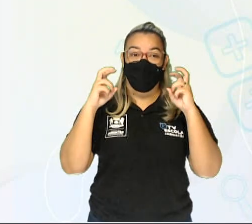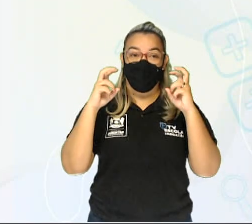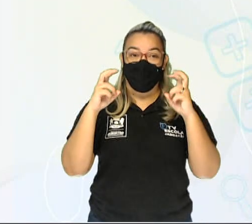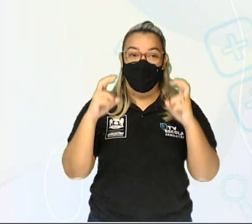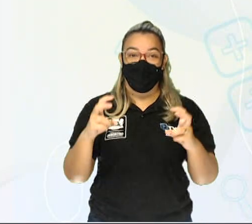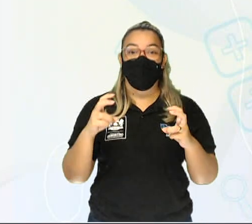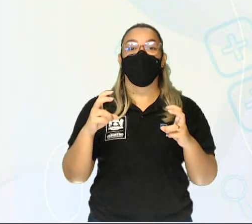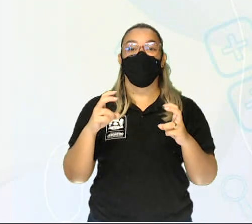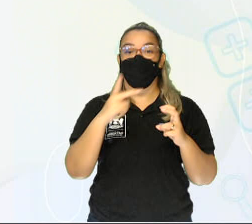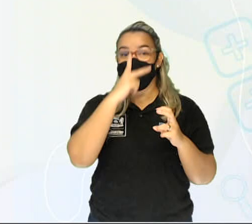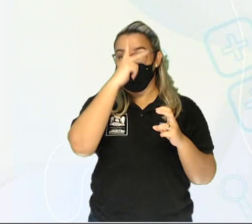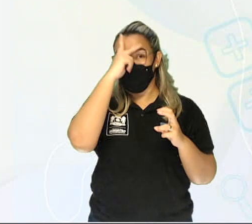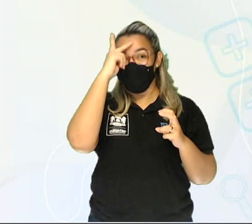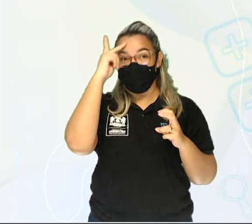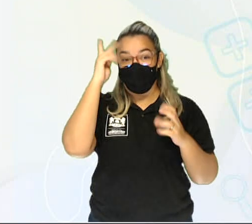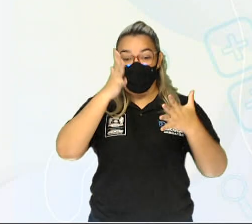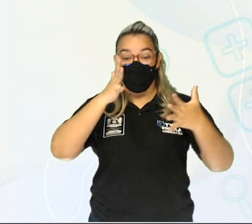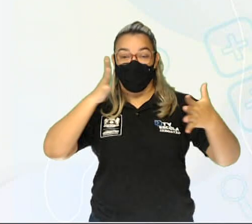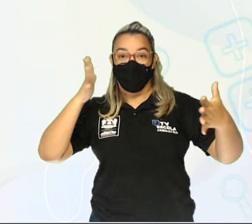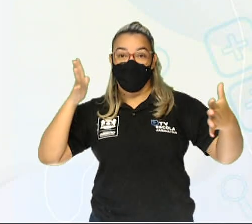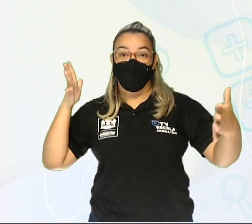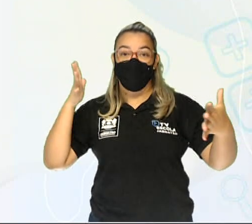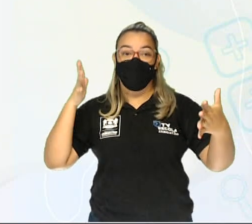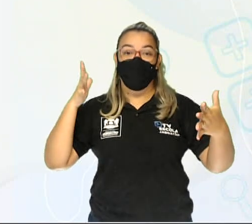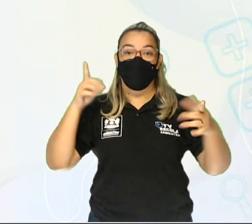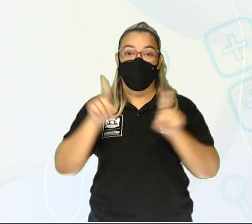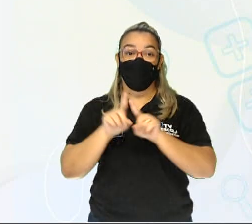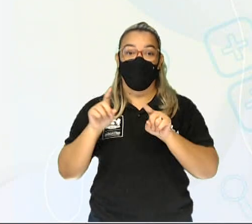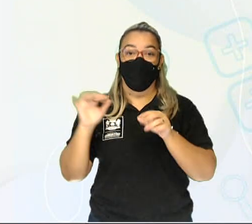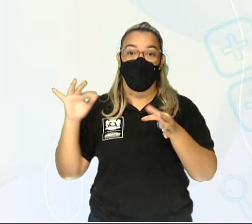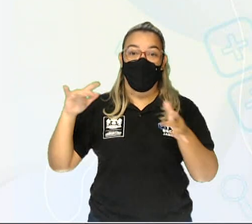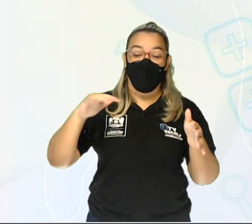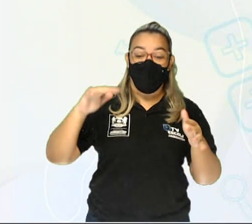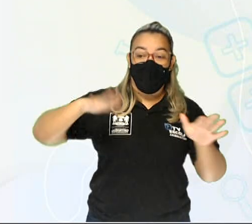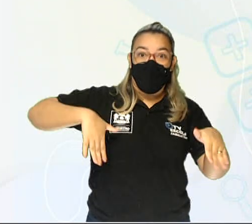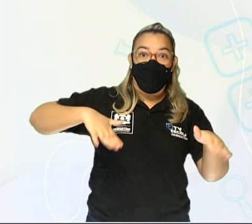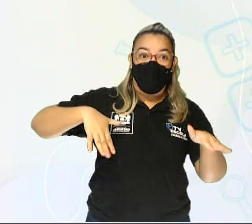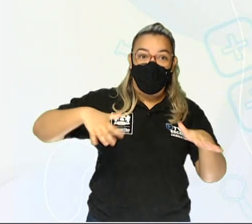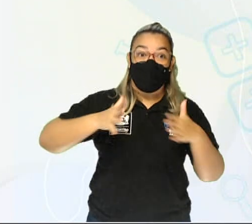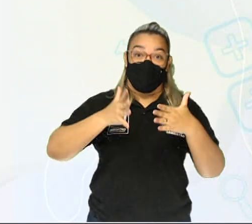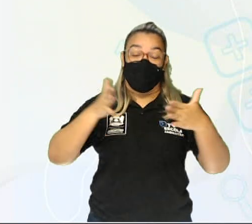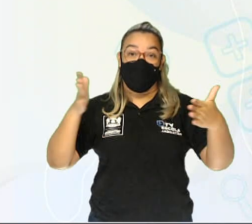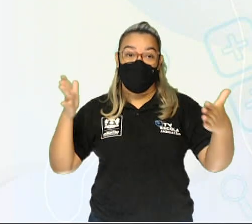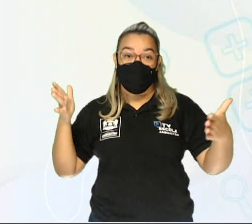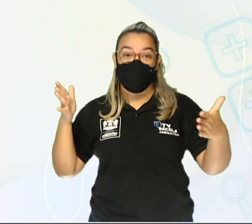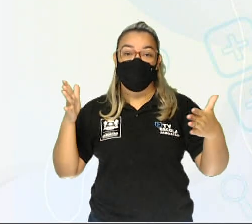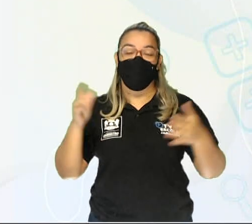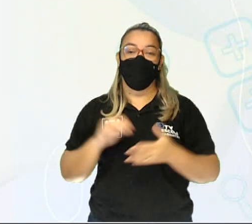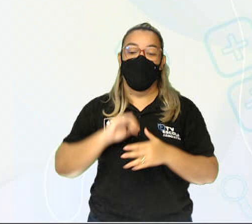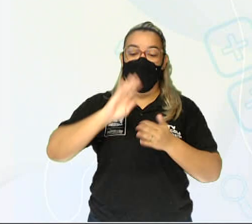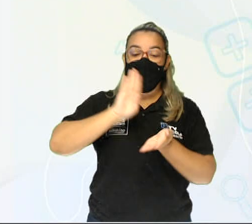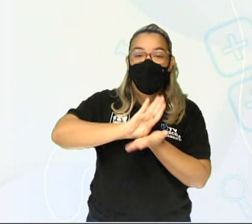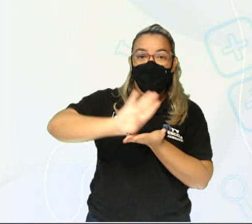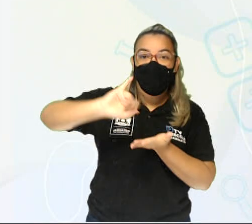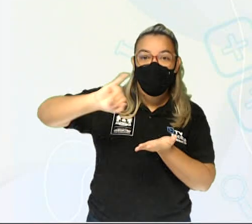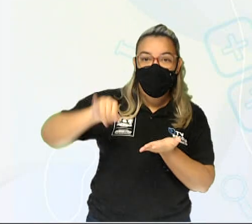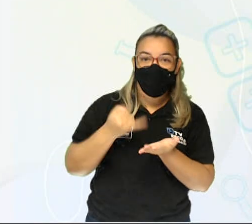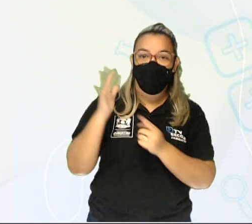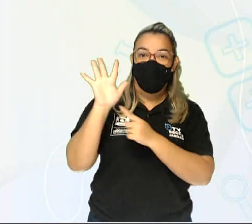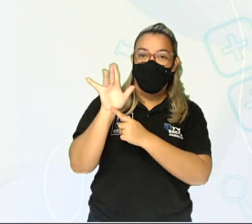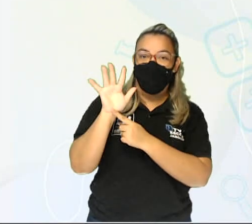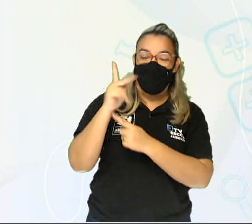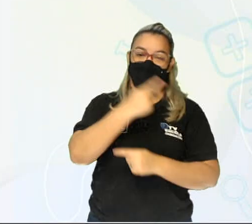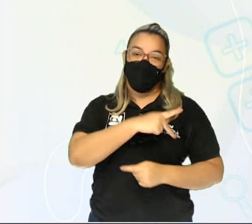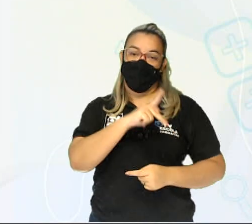bem extensa. A gente tem um litoral extenso com as praias de Barra de Jangada, Candeias e